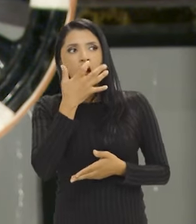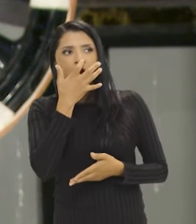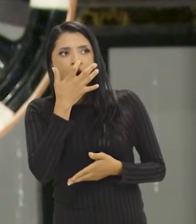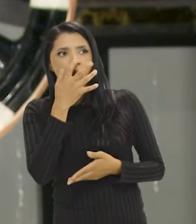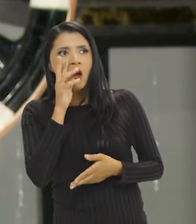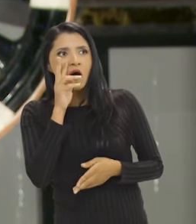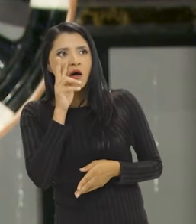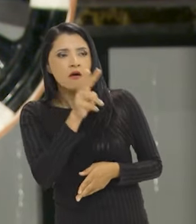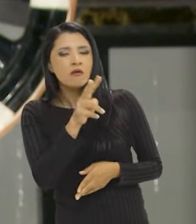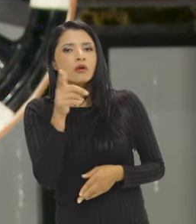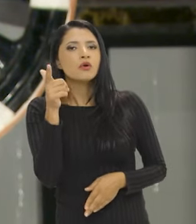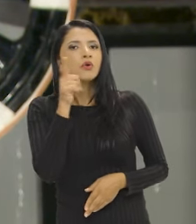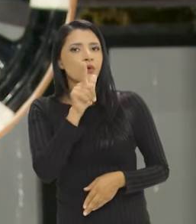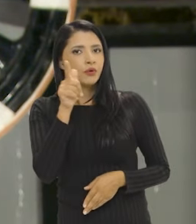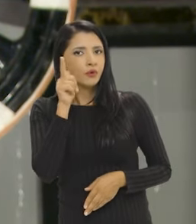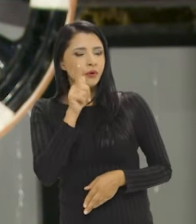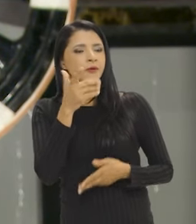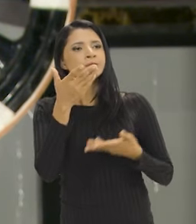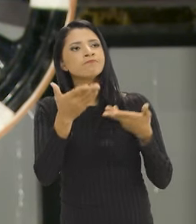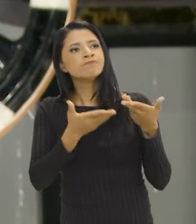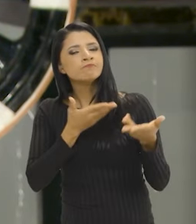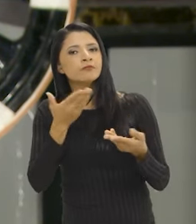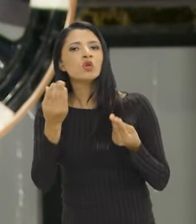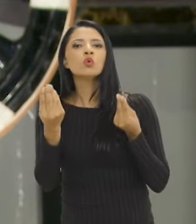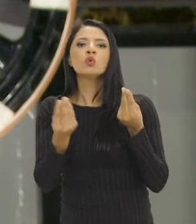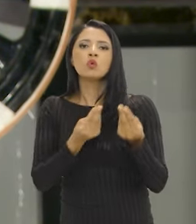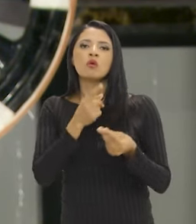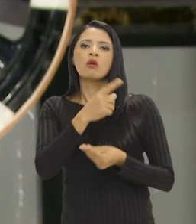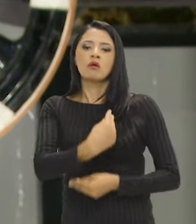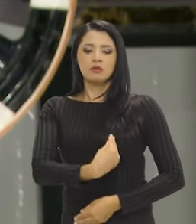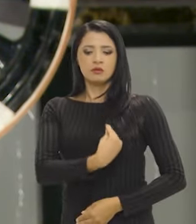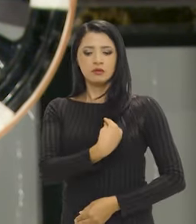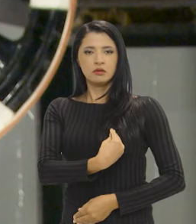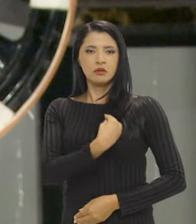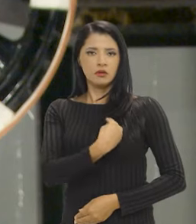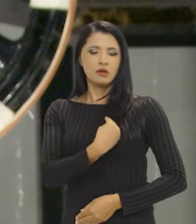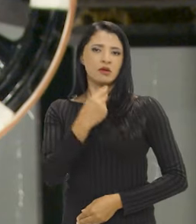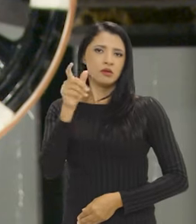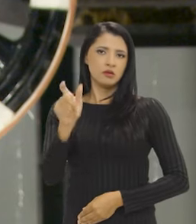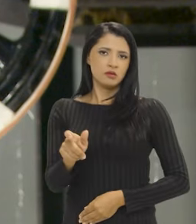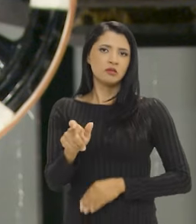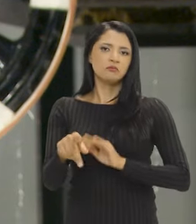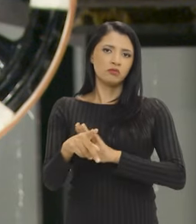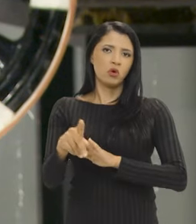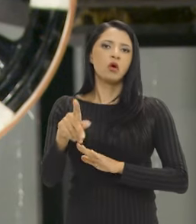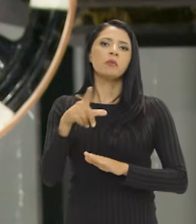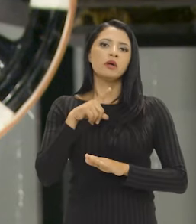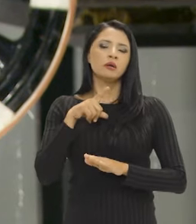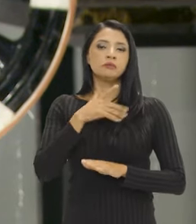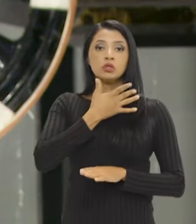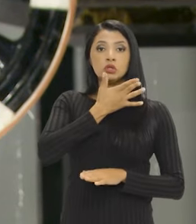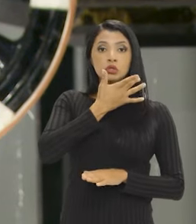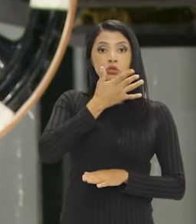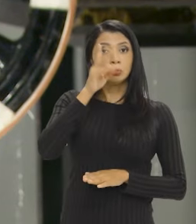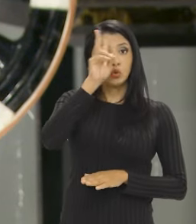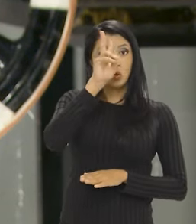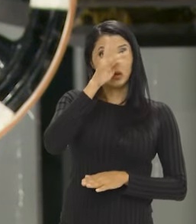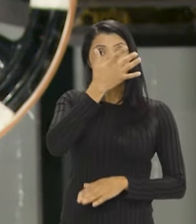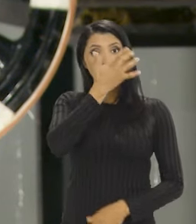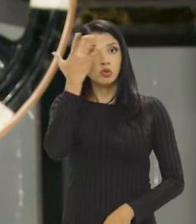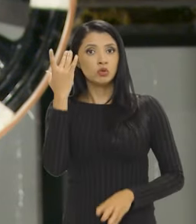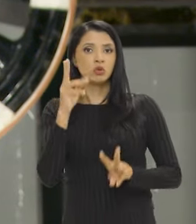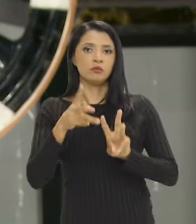olhos para ver, a gente vai conseguir lidar, por exemplo, com a existência de histórias de